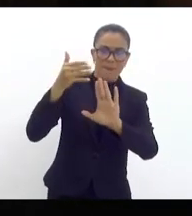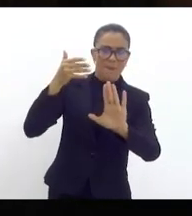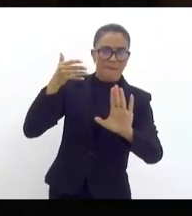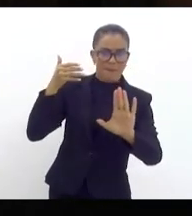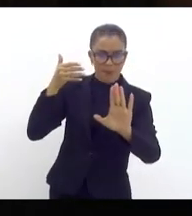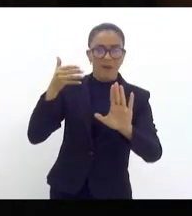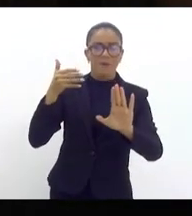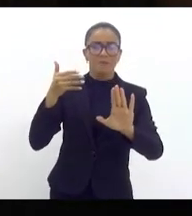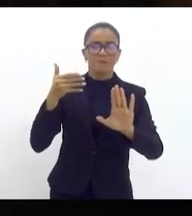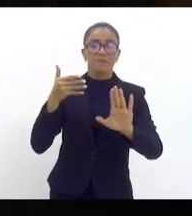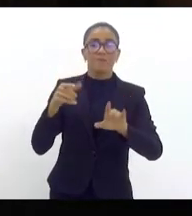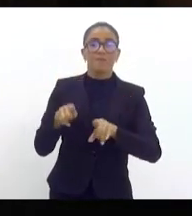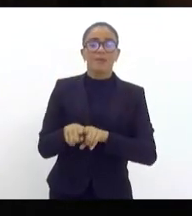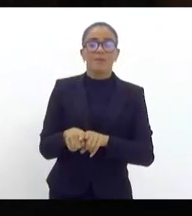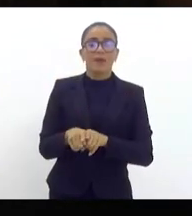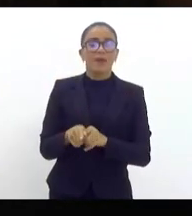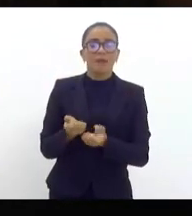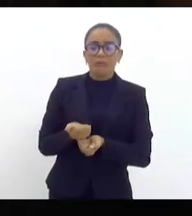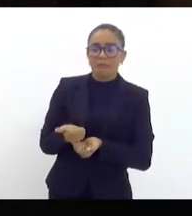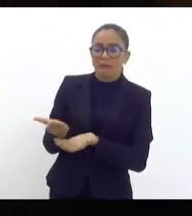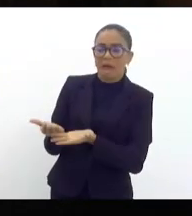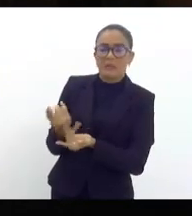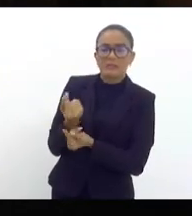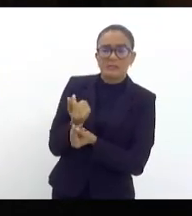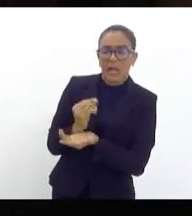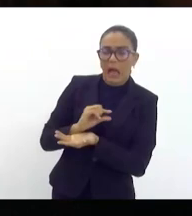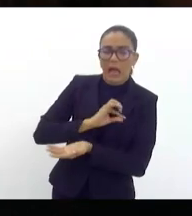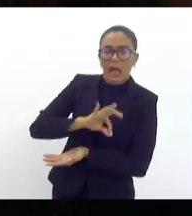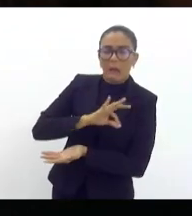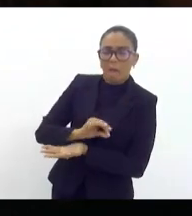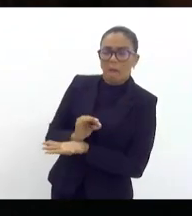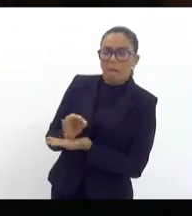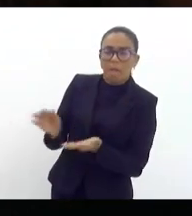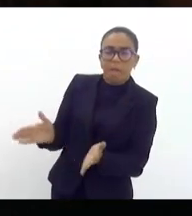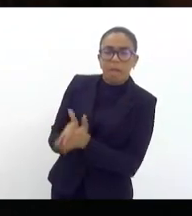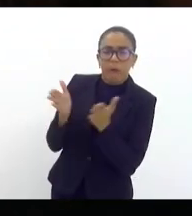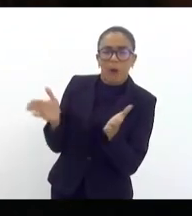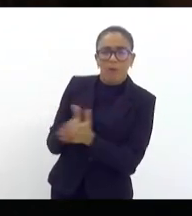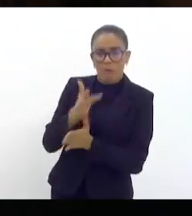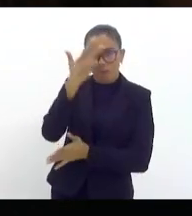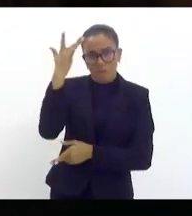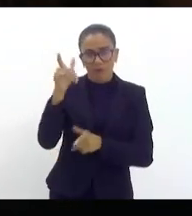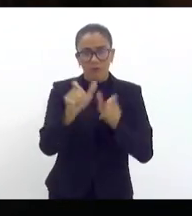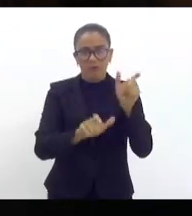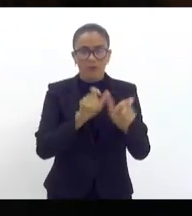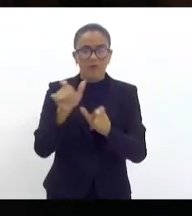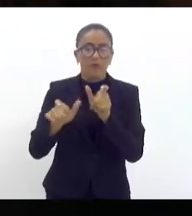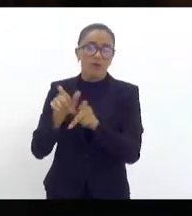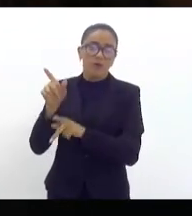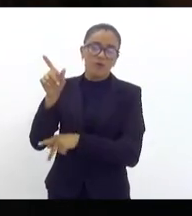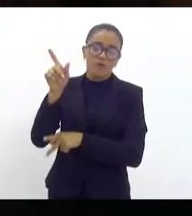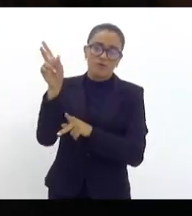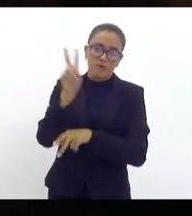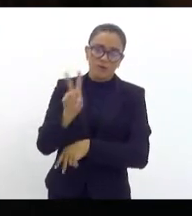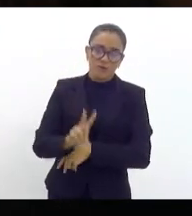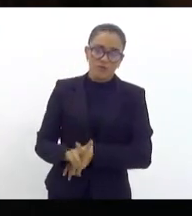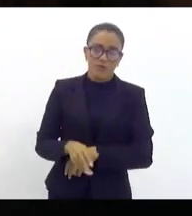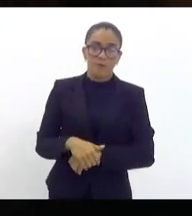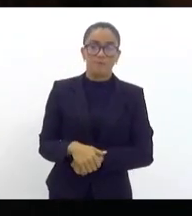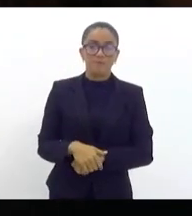uma miséria ao povo venezuelano. E é isso que os regimes comunistas e ditatoriais